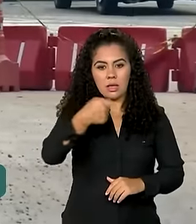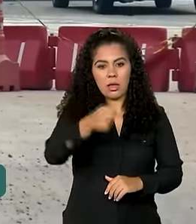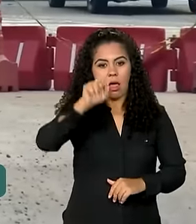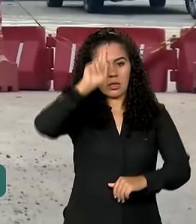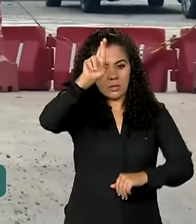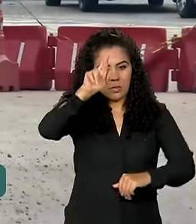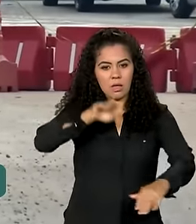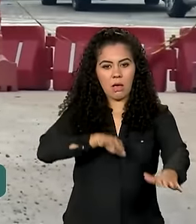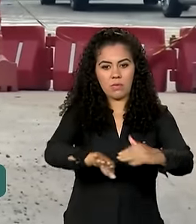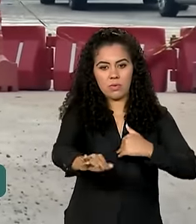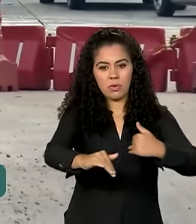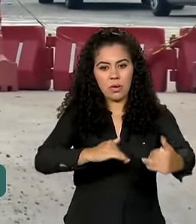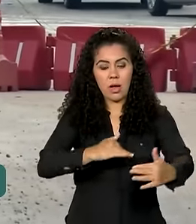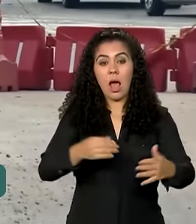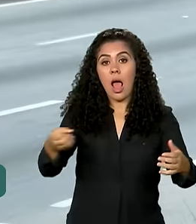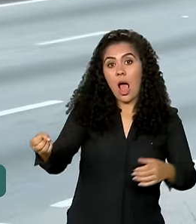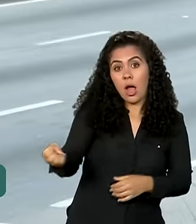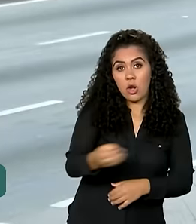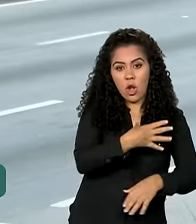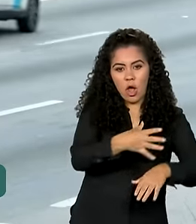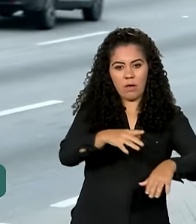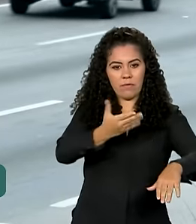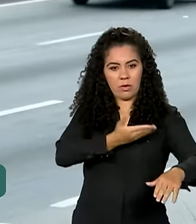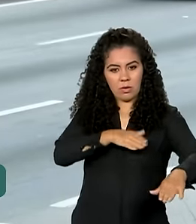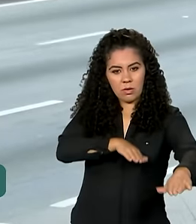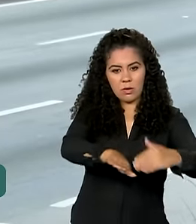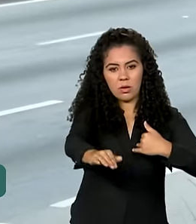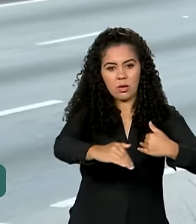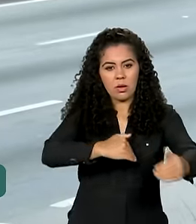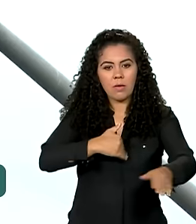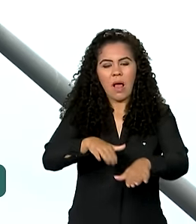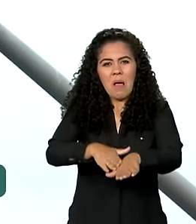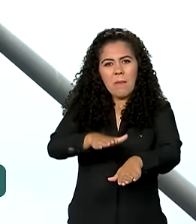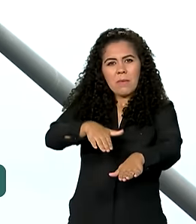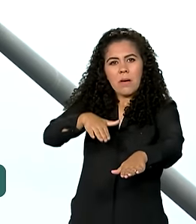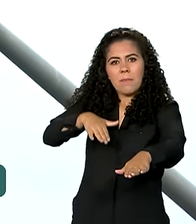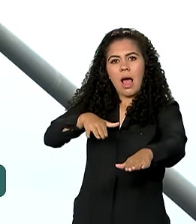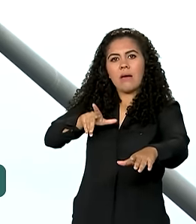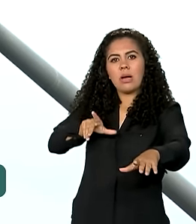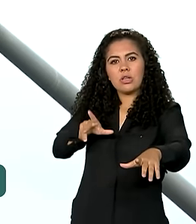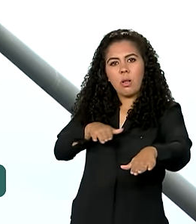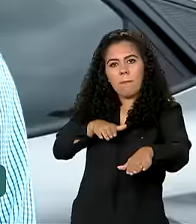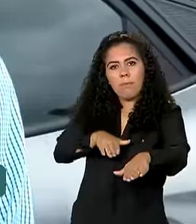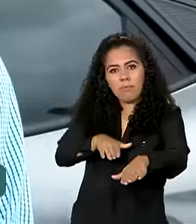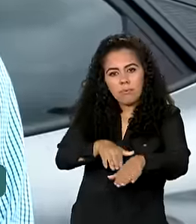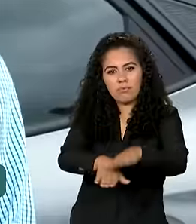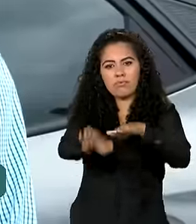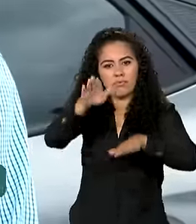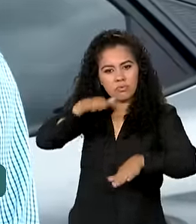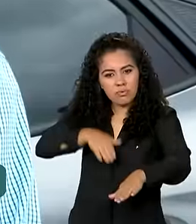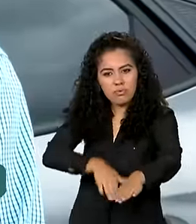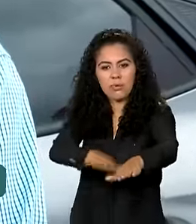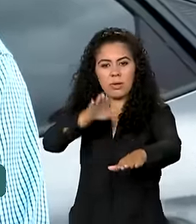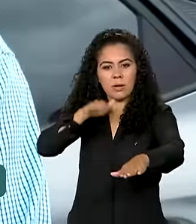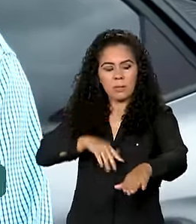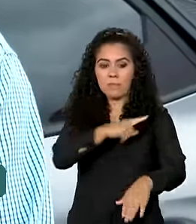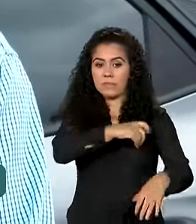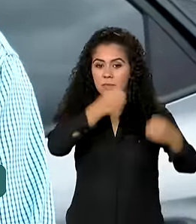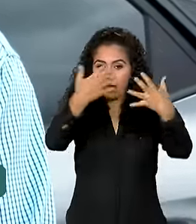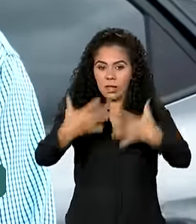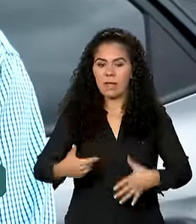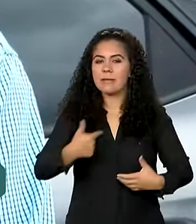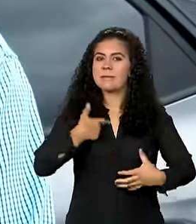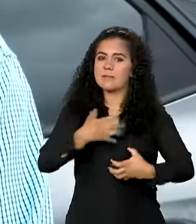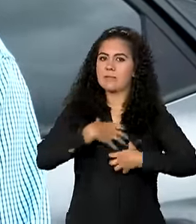As novas estruturas vão desafogar o trânsito da Dutra na cidade de Guarulhos, em São Paulo. Eu tenho certeza que o povo aqui do Bom